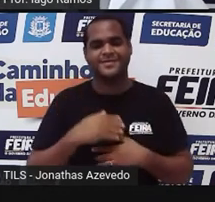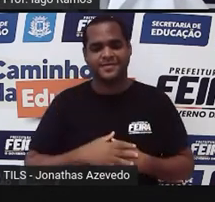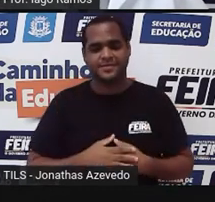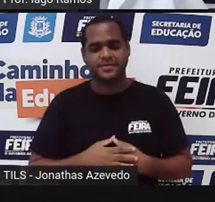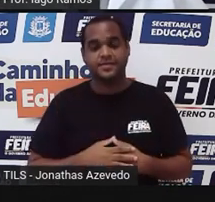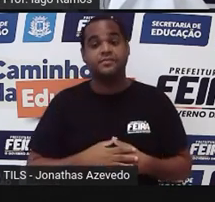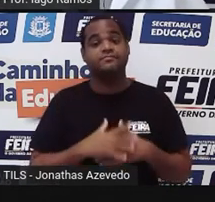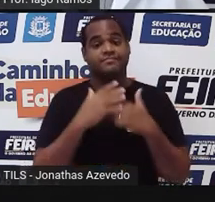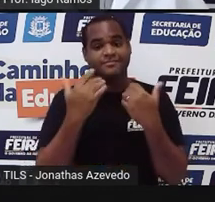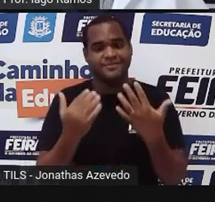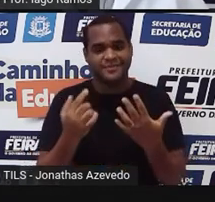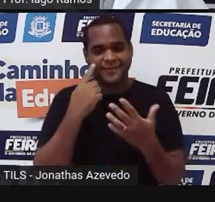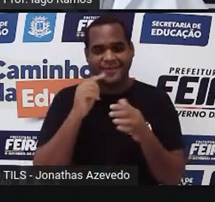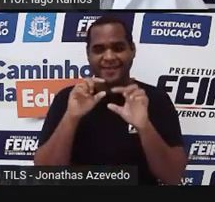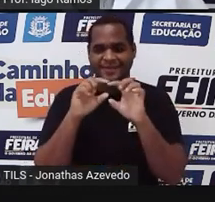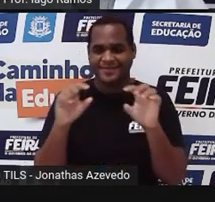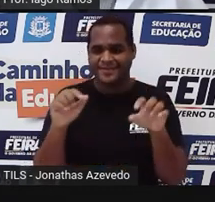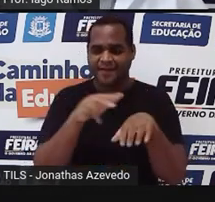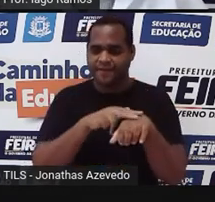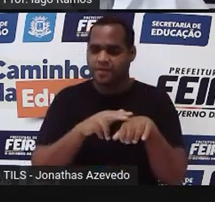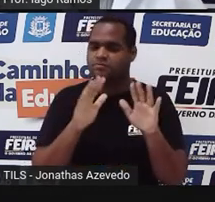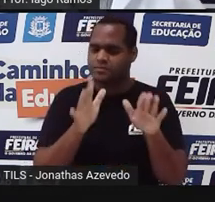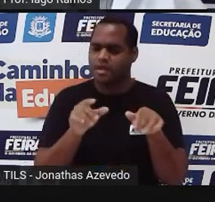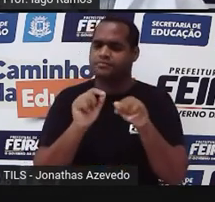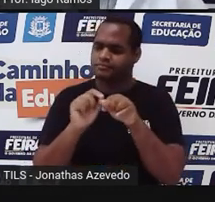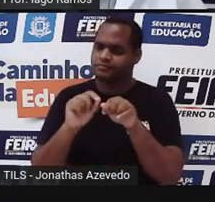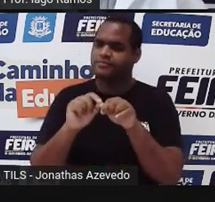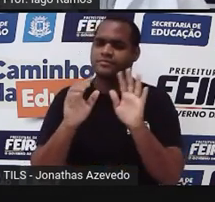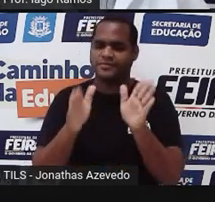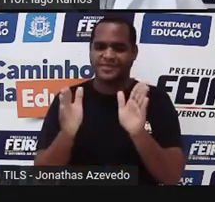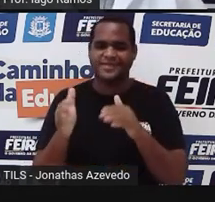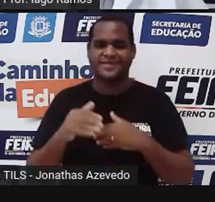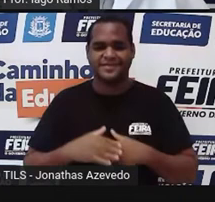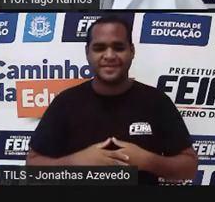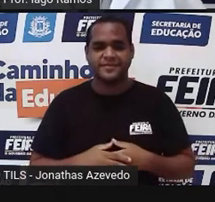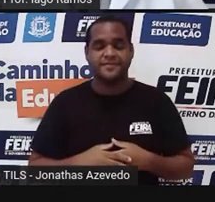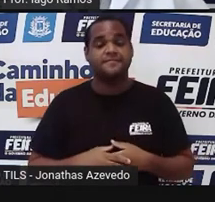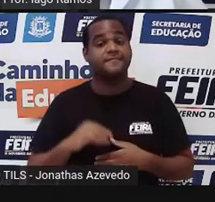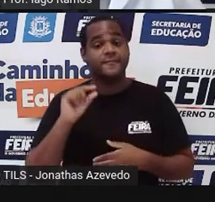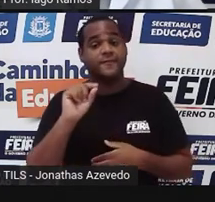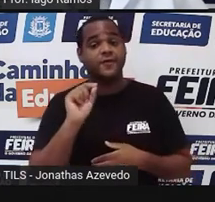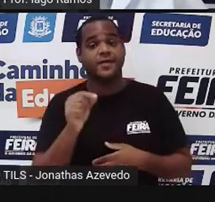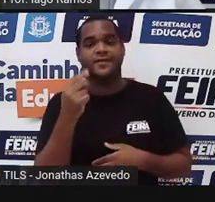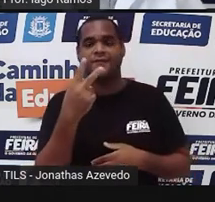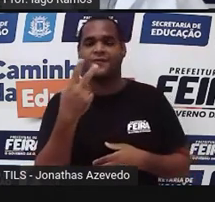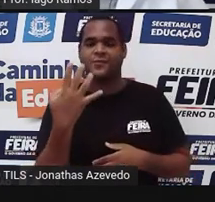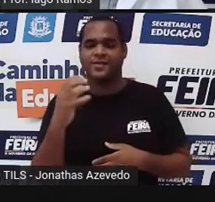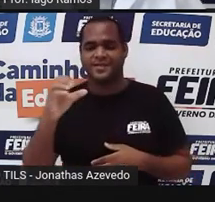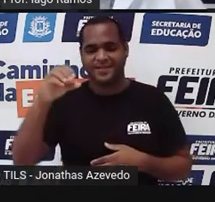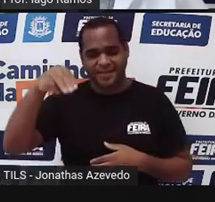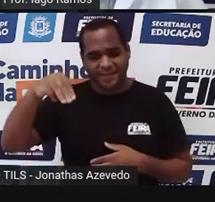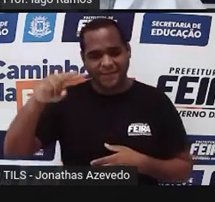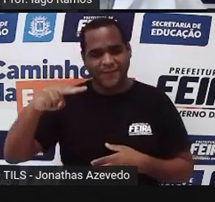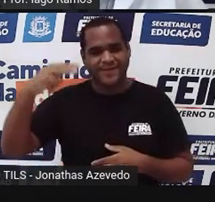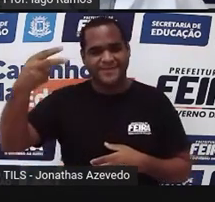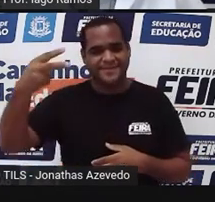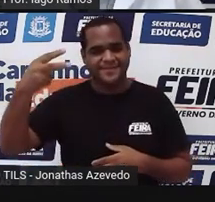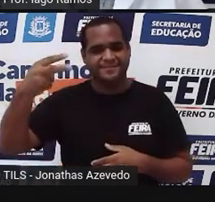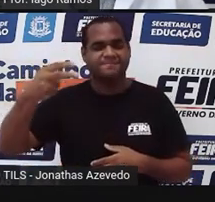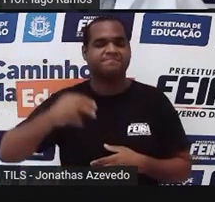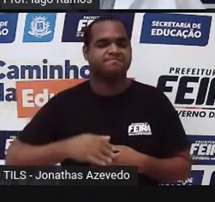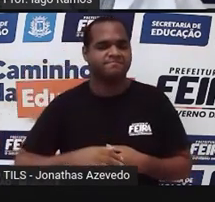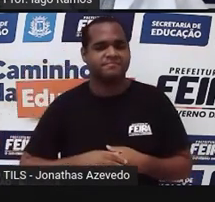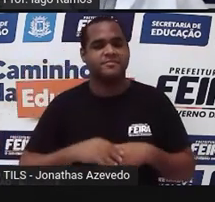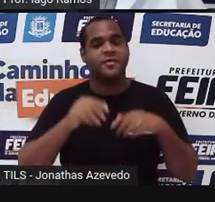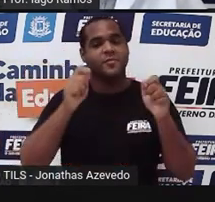Essa parte toda que eu tô pintando já foi feita. Que foi os 24 cm². Então,